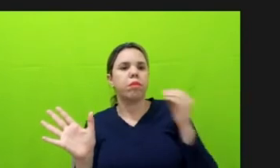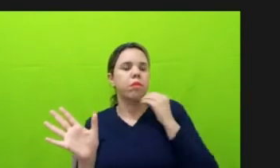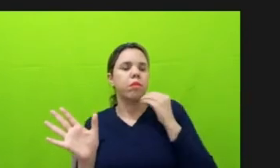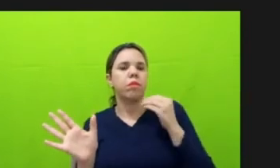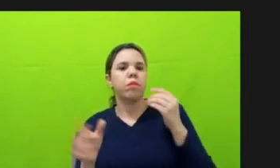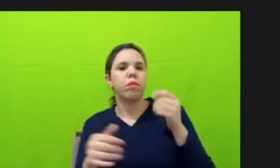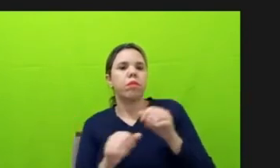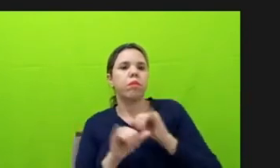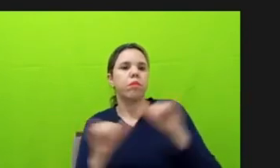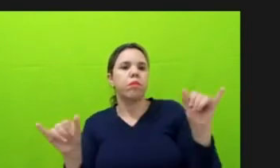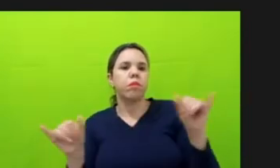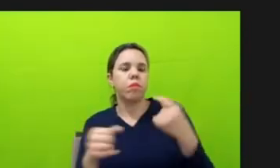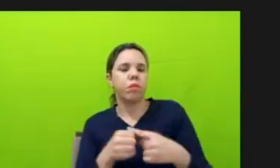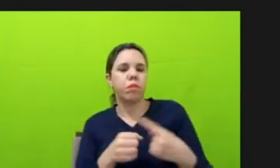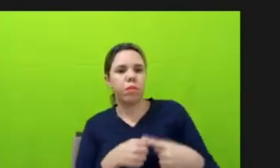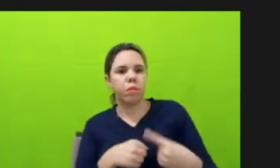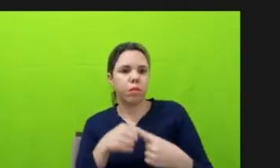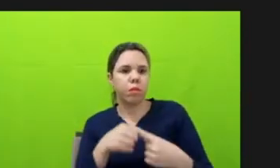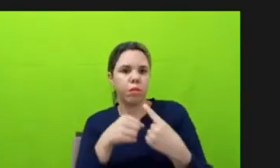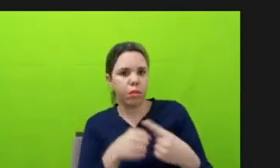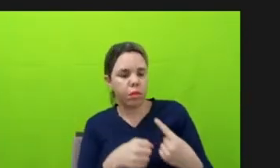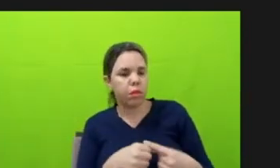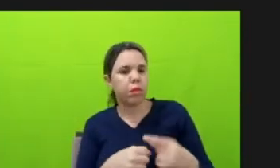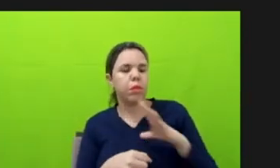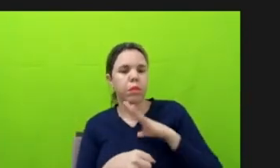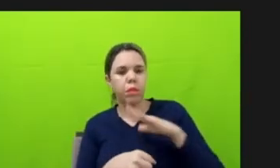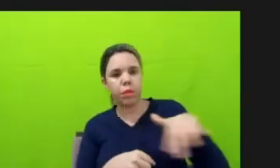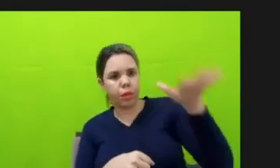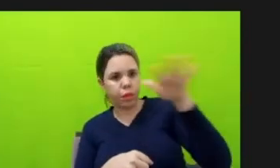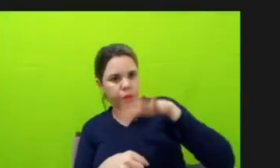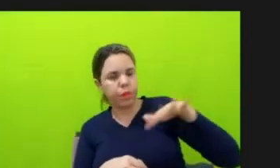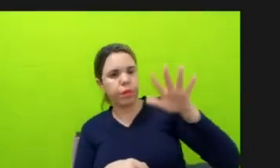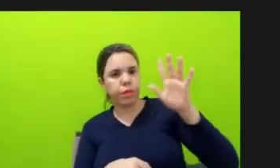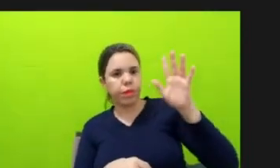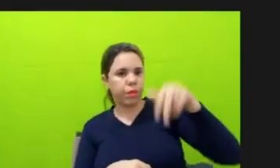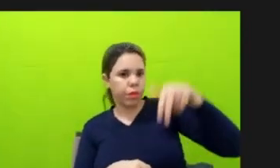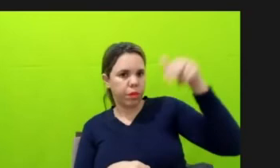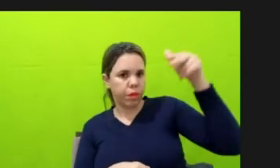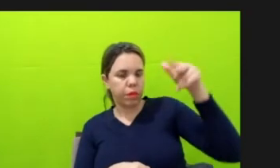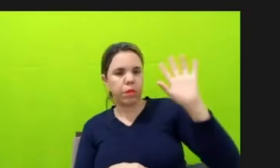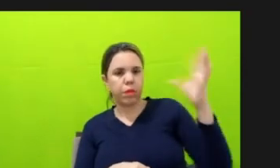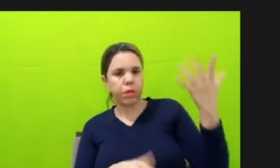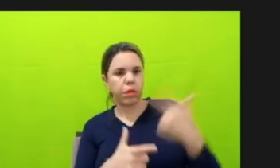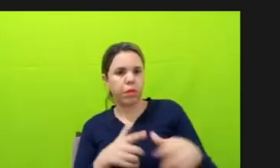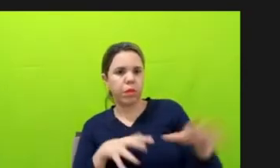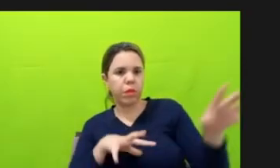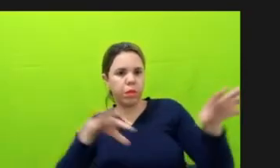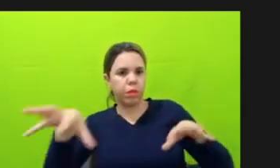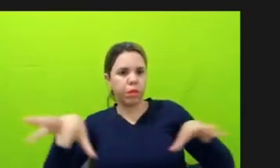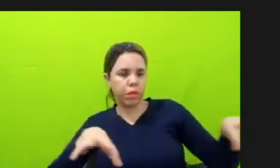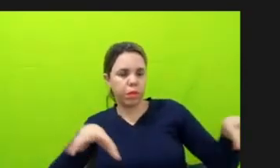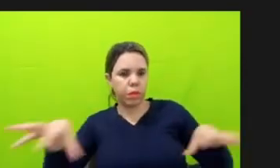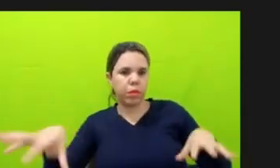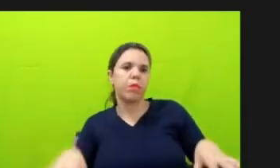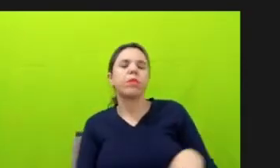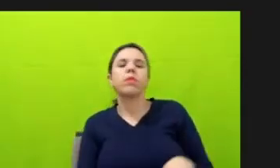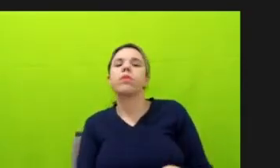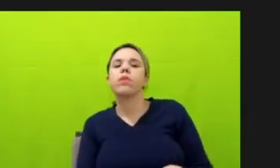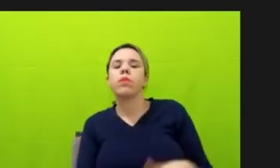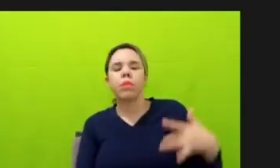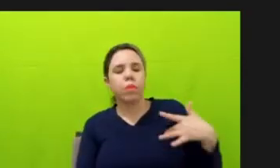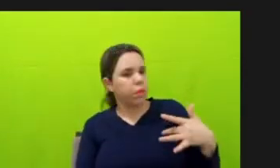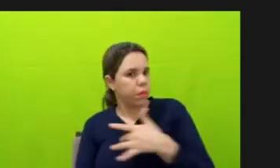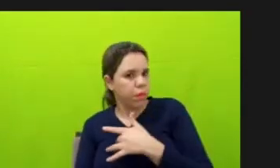que em alguns municípios já estava acontecendo a descentralização, por exemplo, na saúde de povos tradicionais,